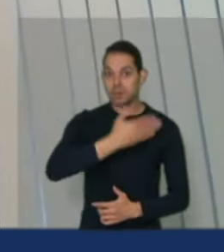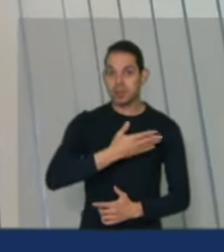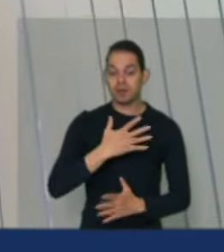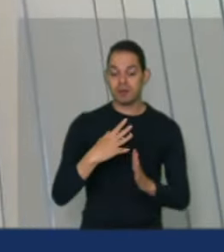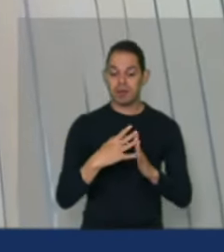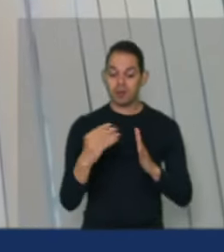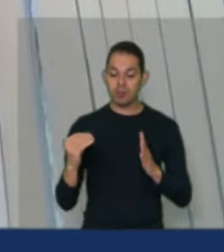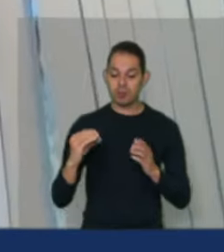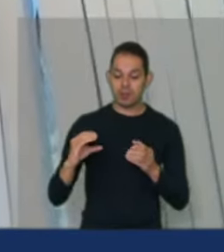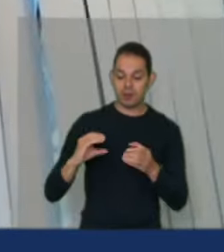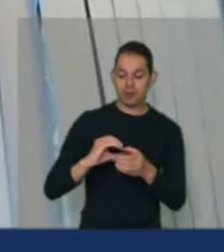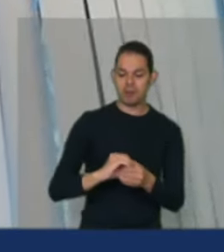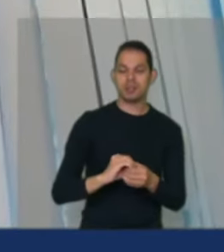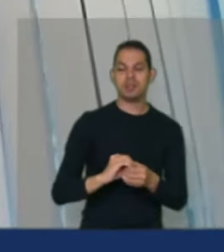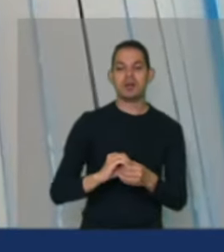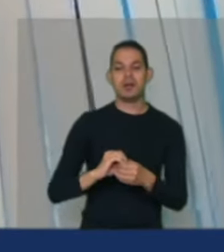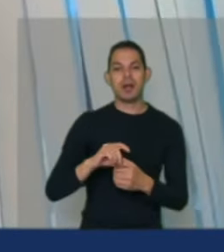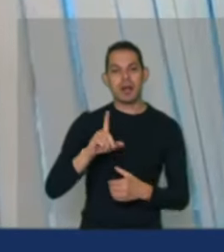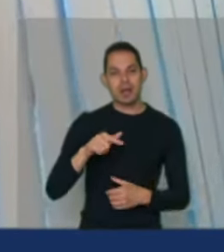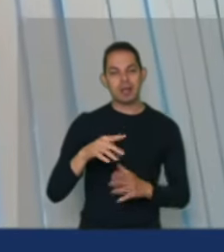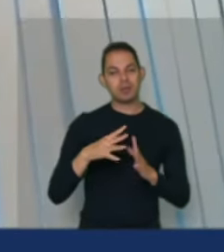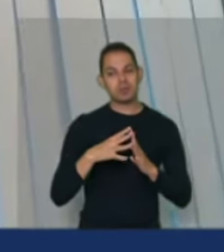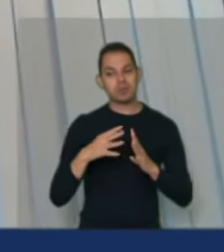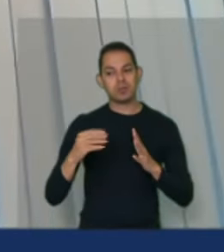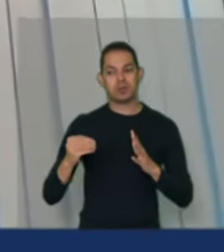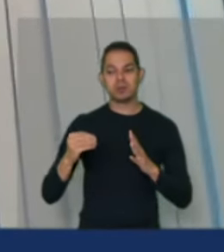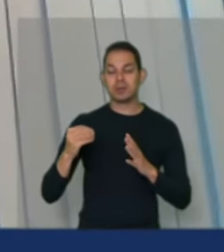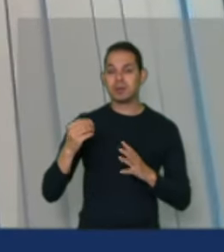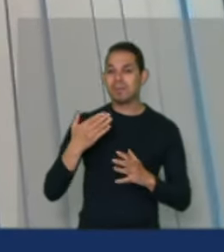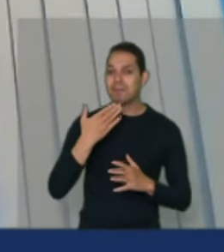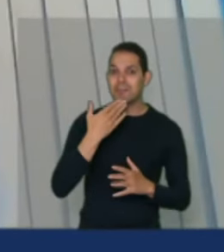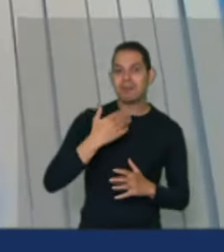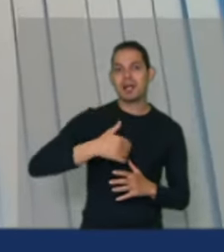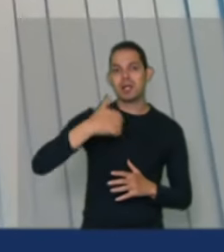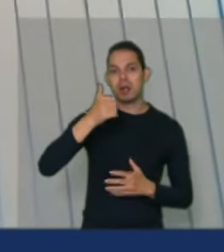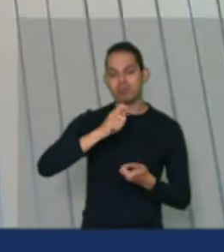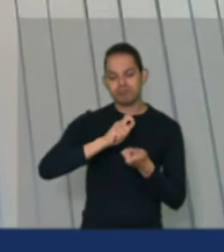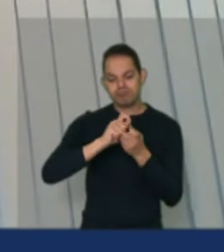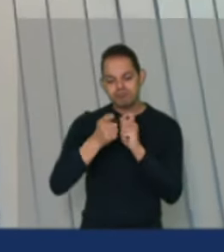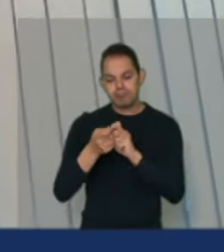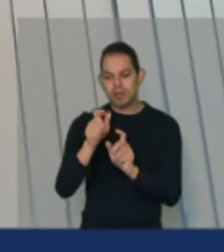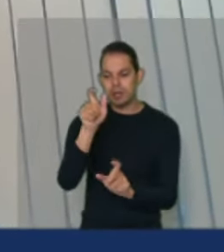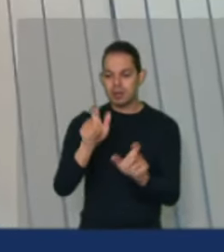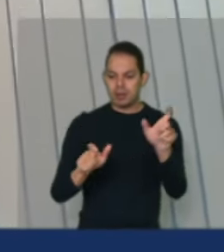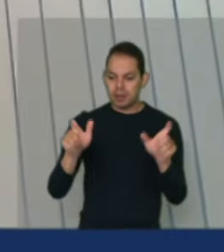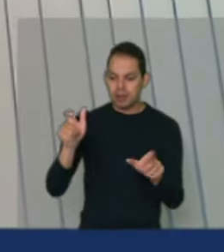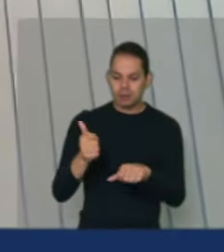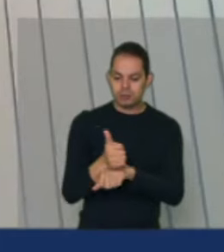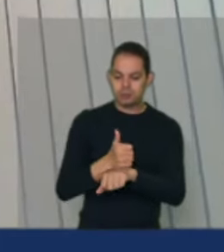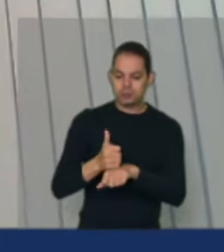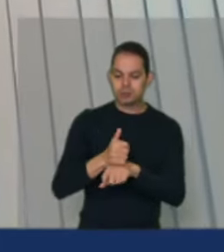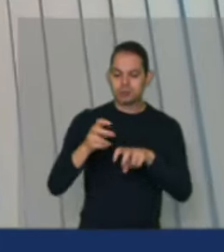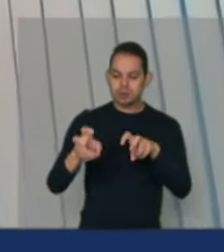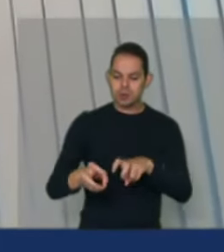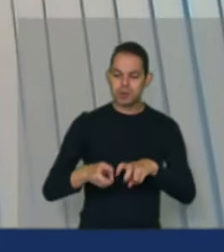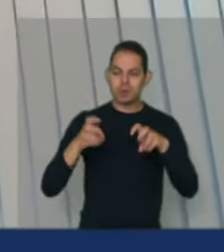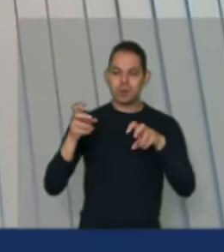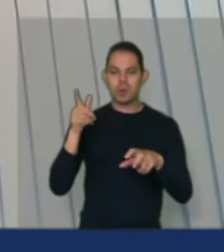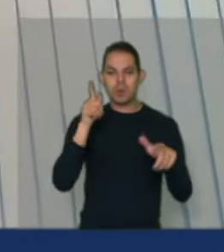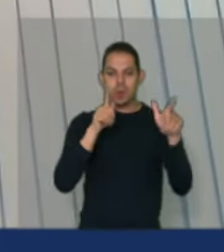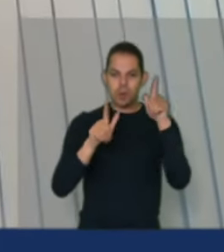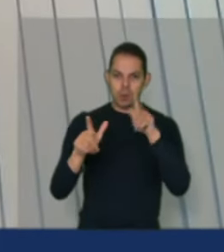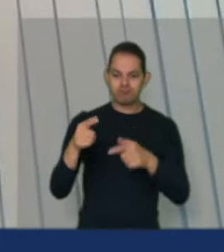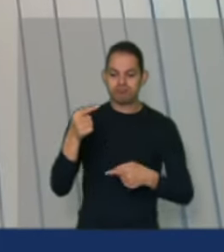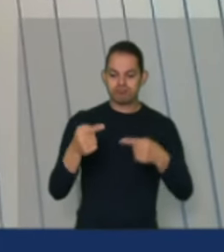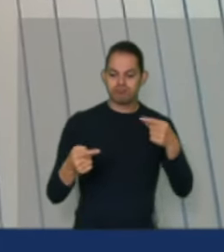cooperativo é um dos modelos mais eficientes para que esse agricultor consiga acessar adequadamente as políticas públicas